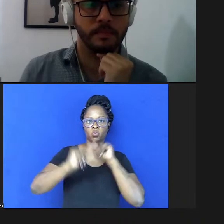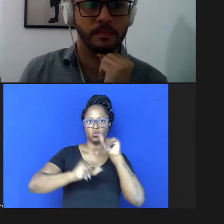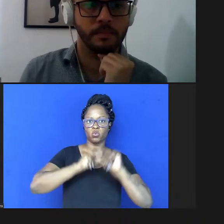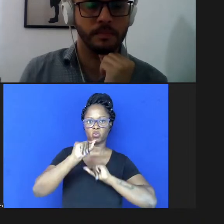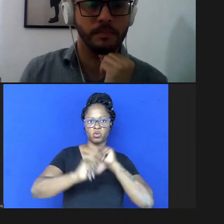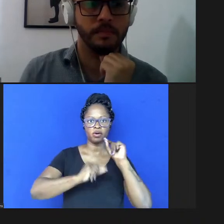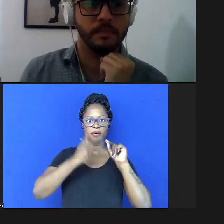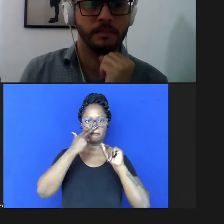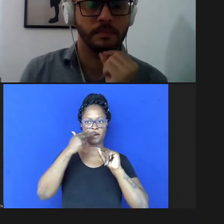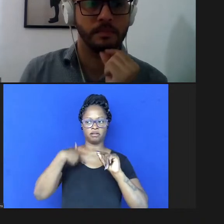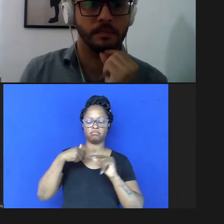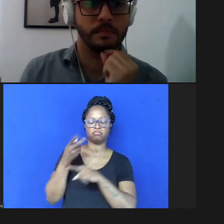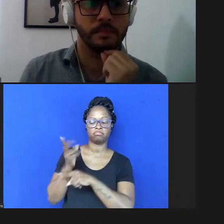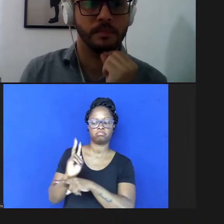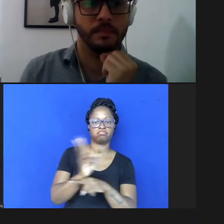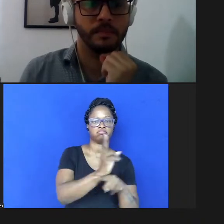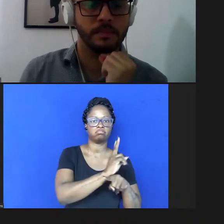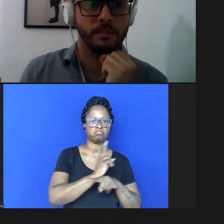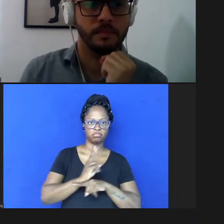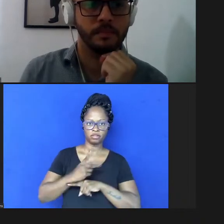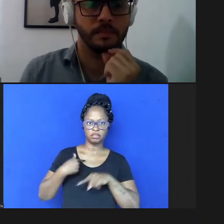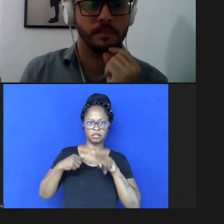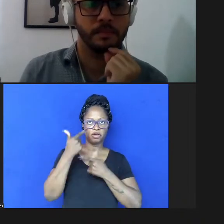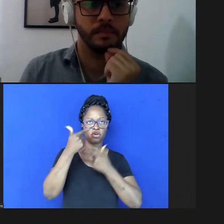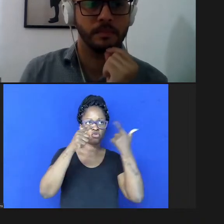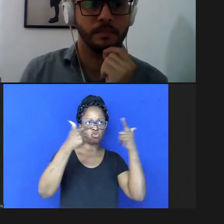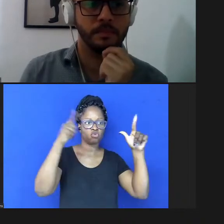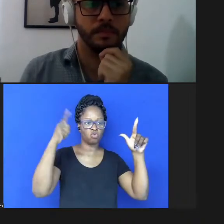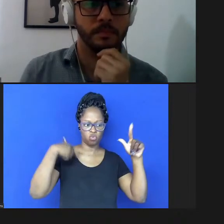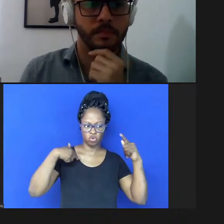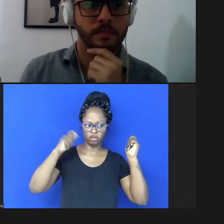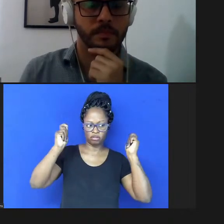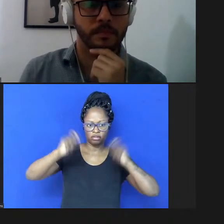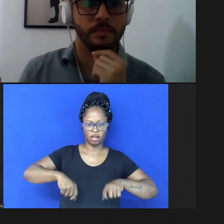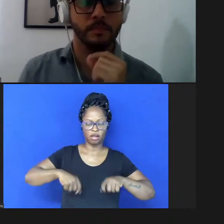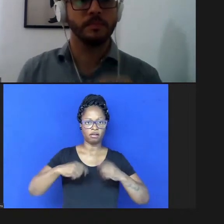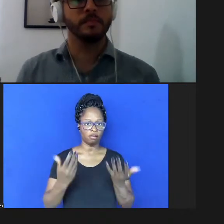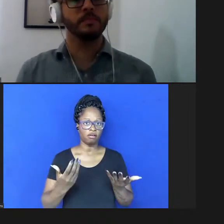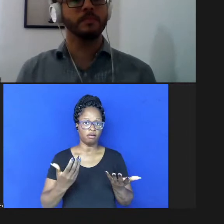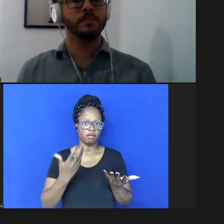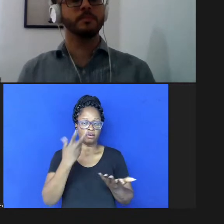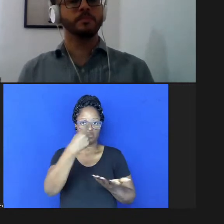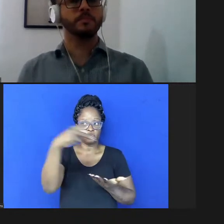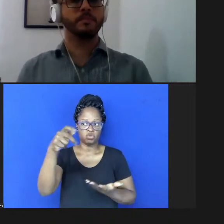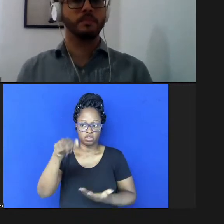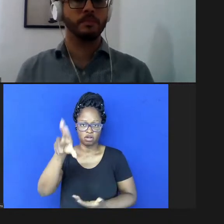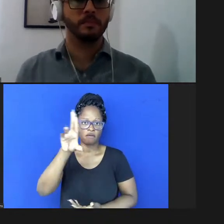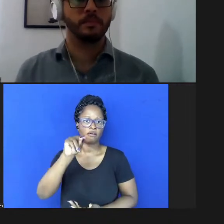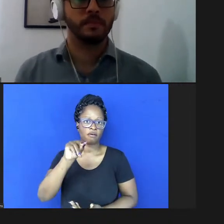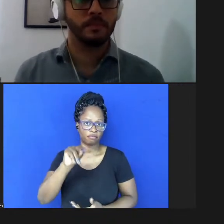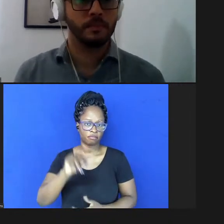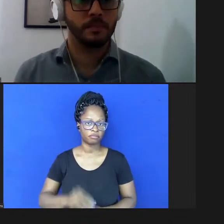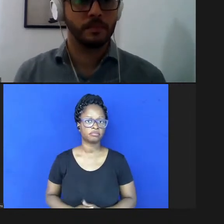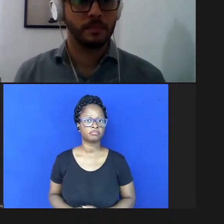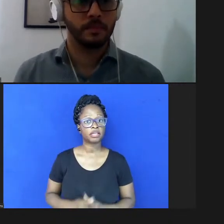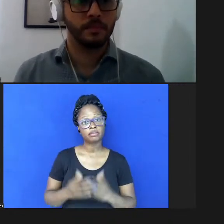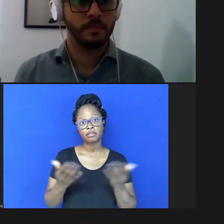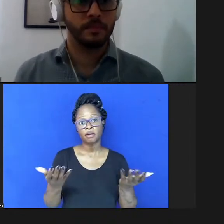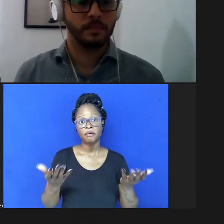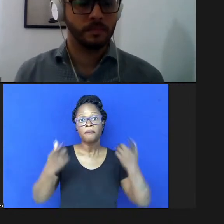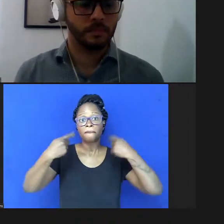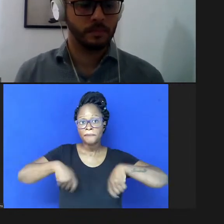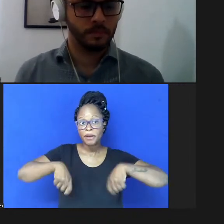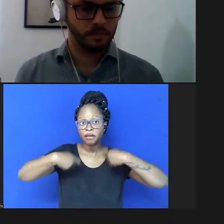supervisionar de serem supervisores de outras dos seus alunos então é preciso